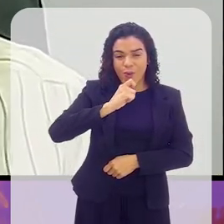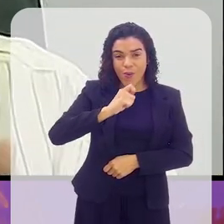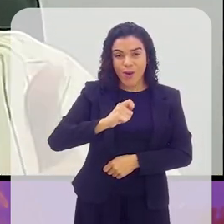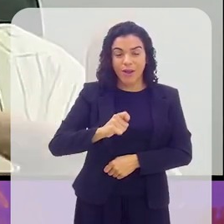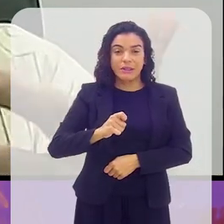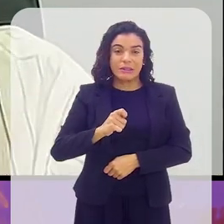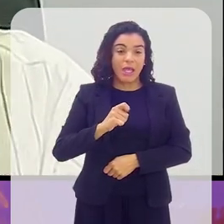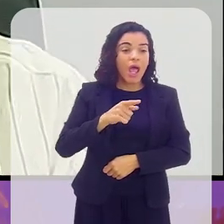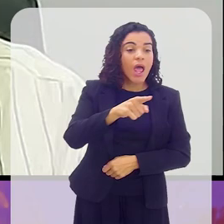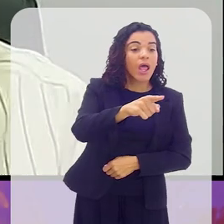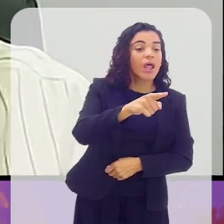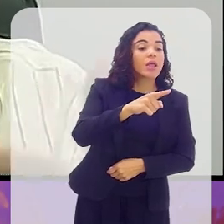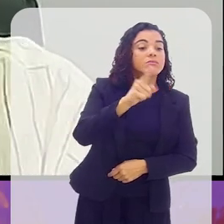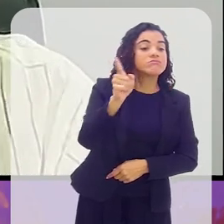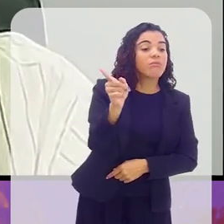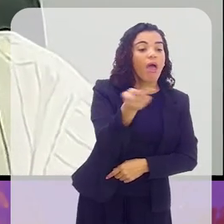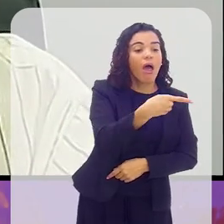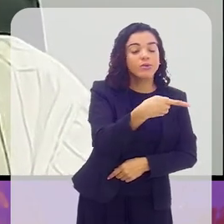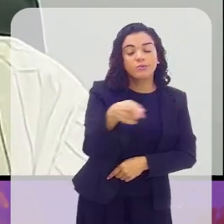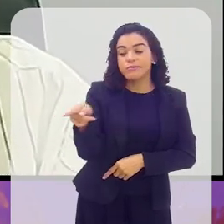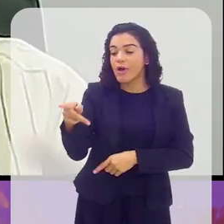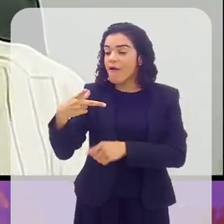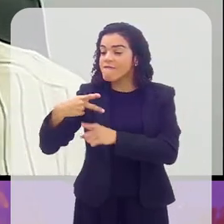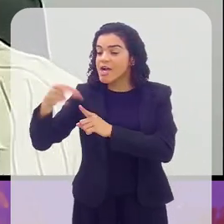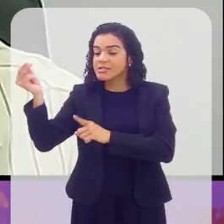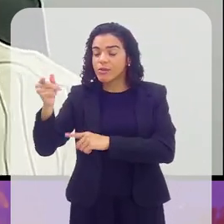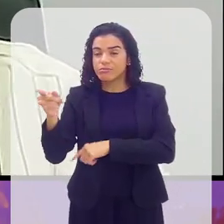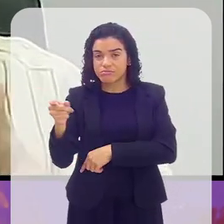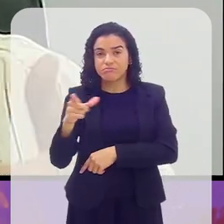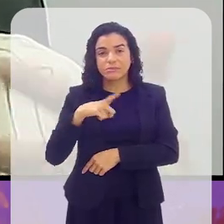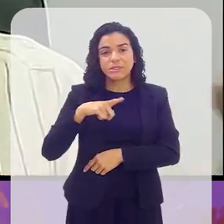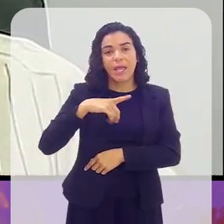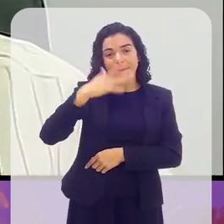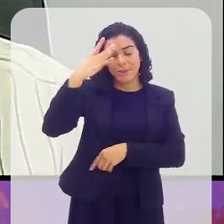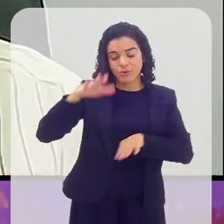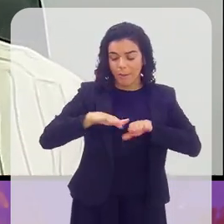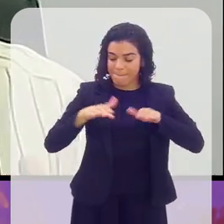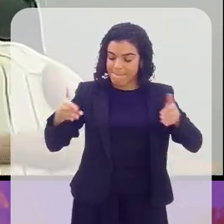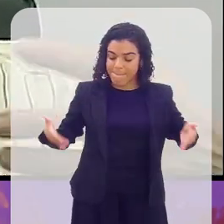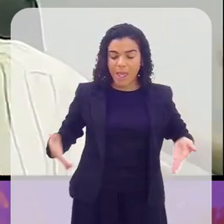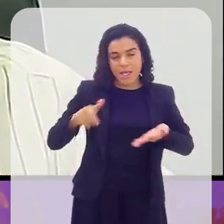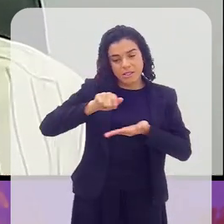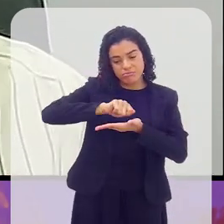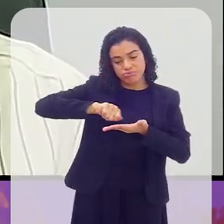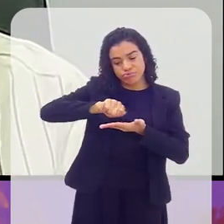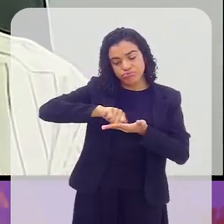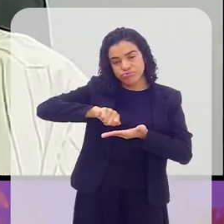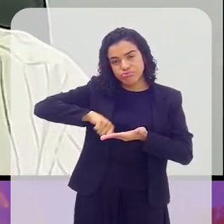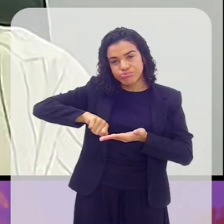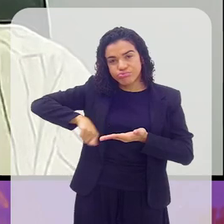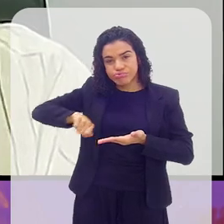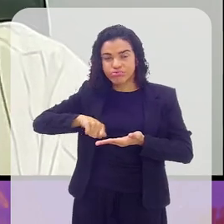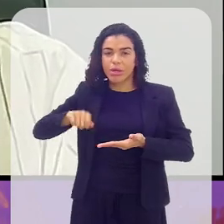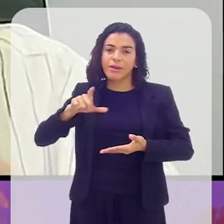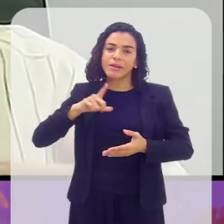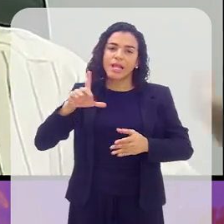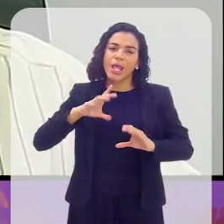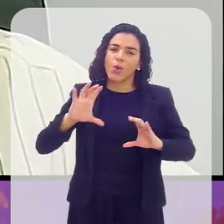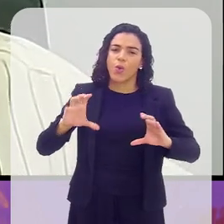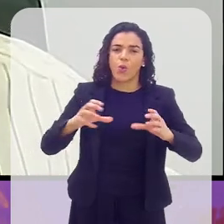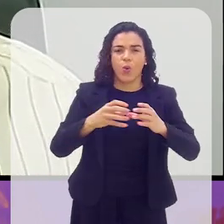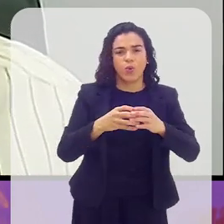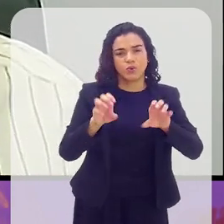para definir se o ponto vale ou não vale, quem venceu, quem não venceu. Tem que ter os anotadores, enfim. Você tem que ter uma